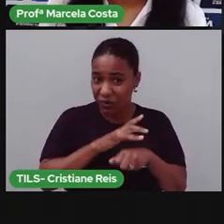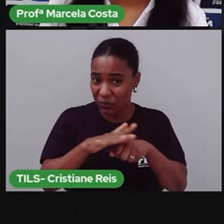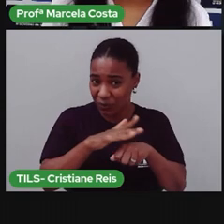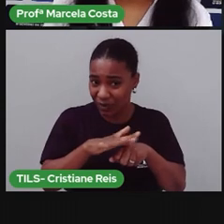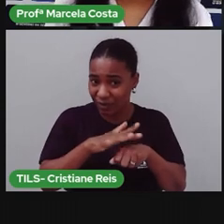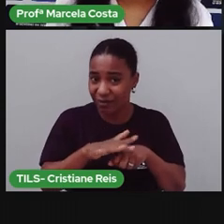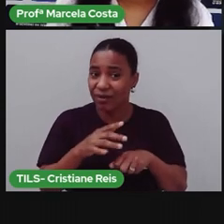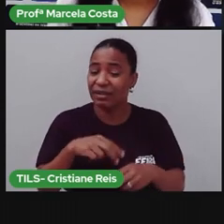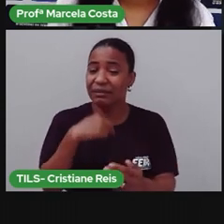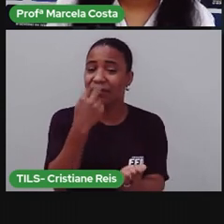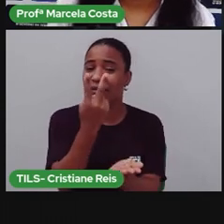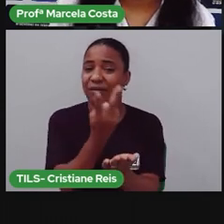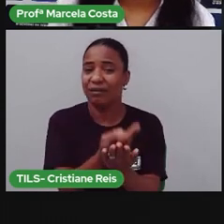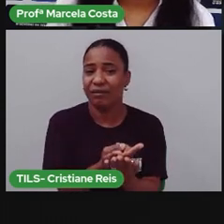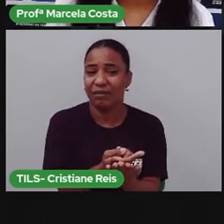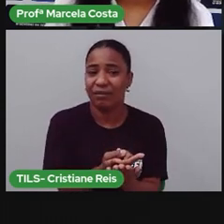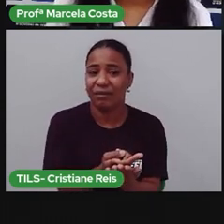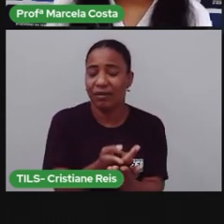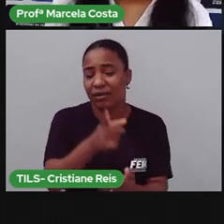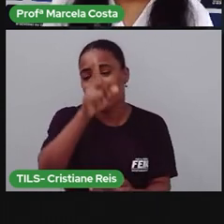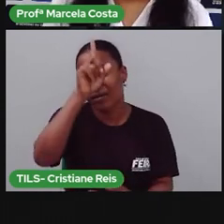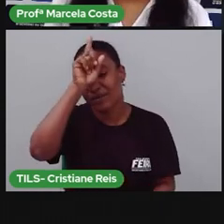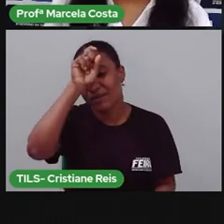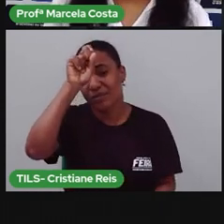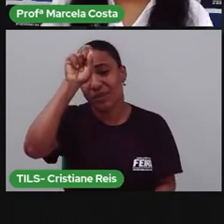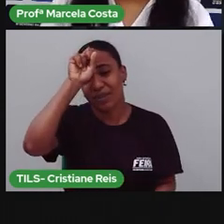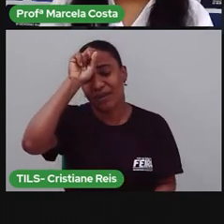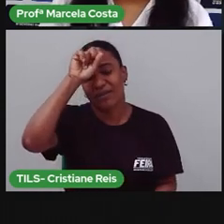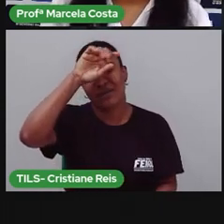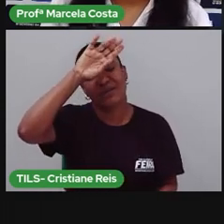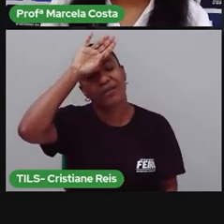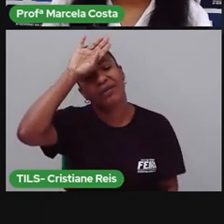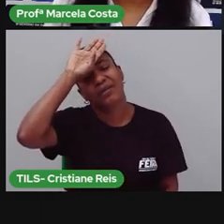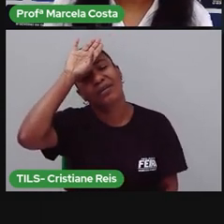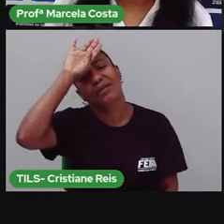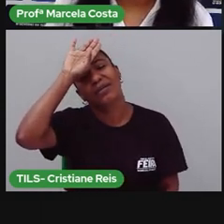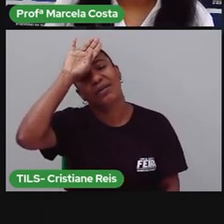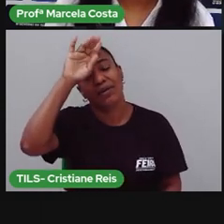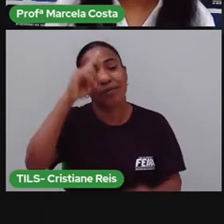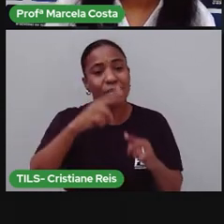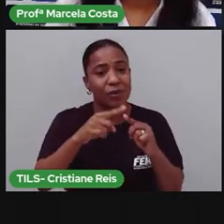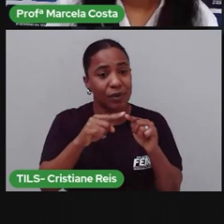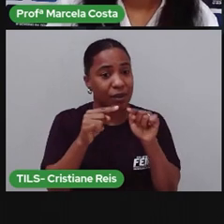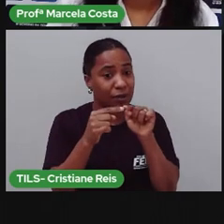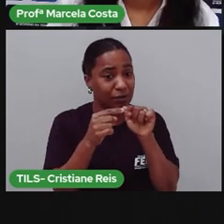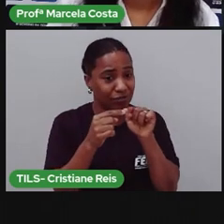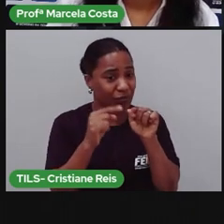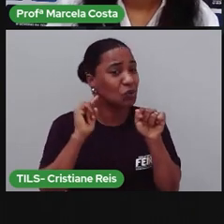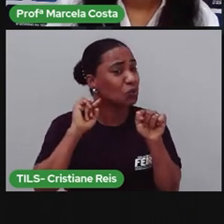pensou que você vai precisar ficar internado no hospital? Porque deixou sujeira na sua unha?